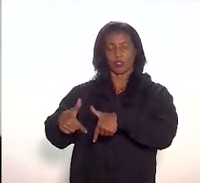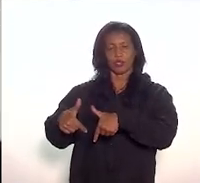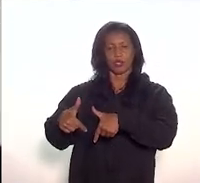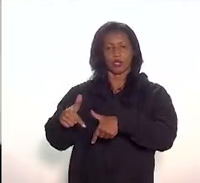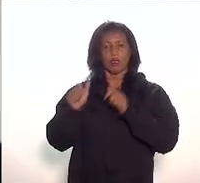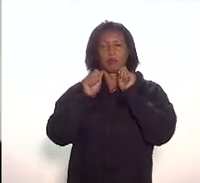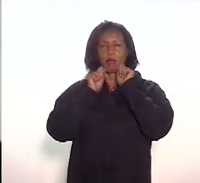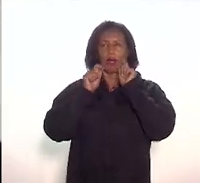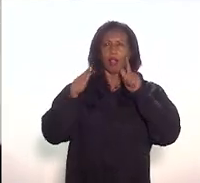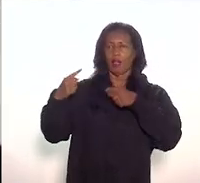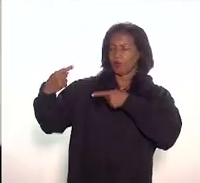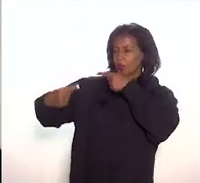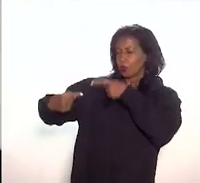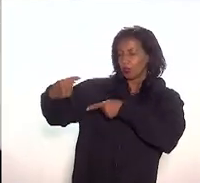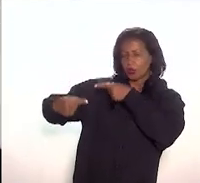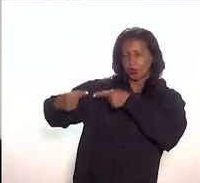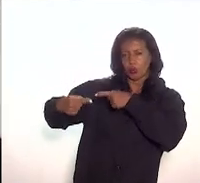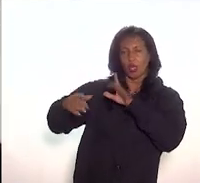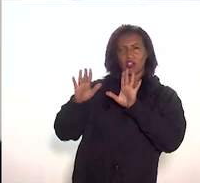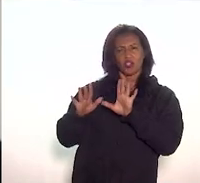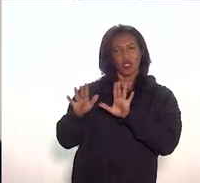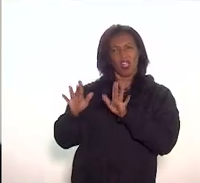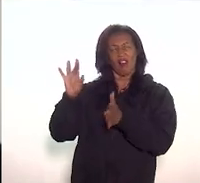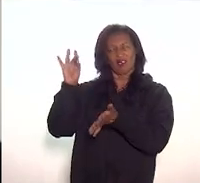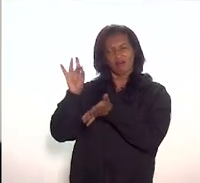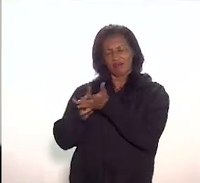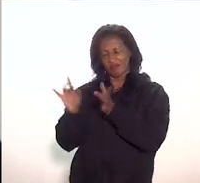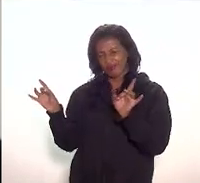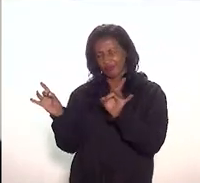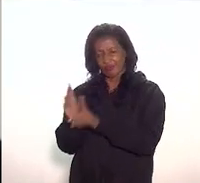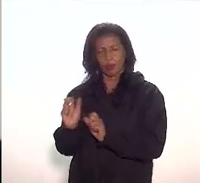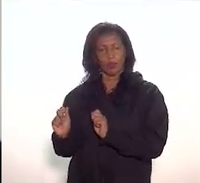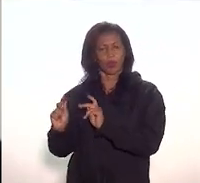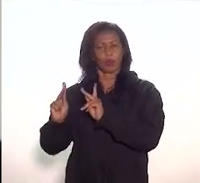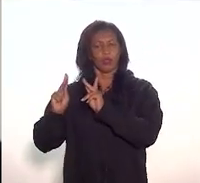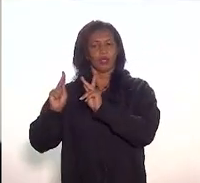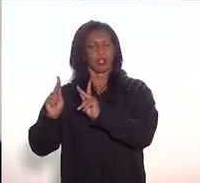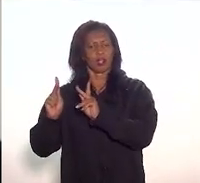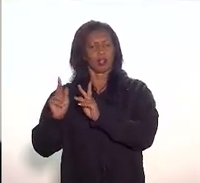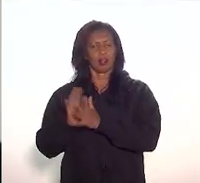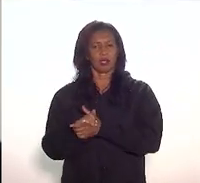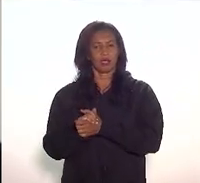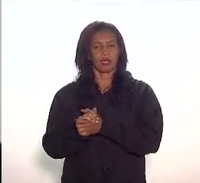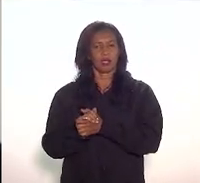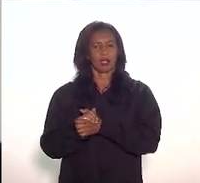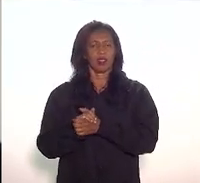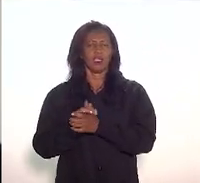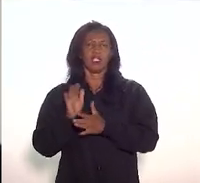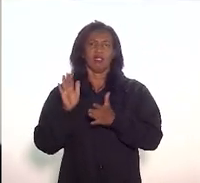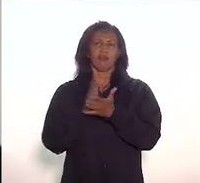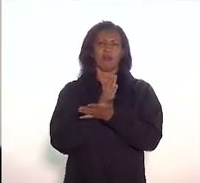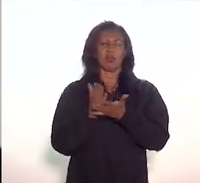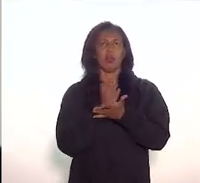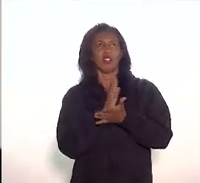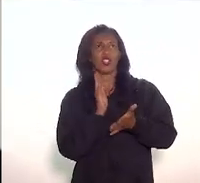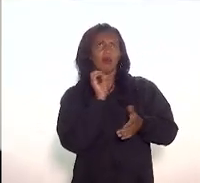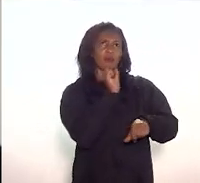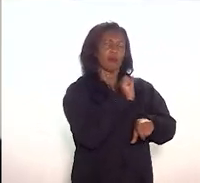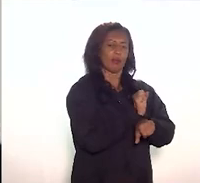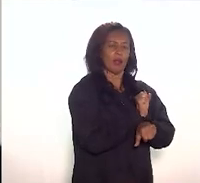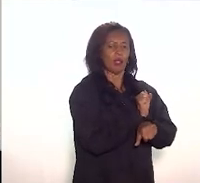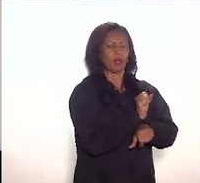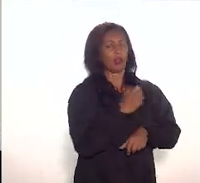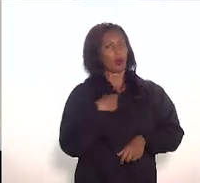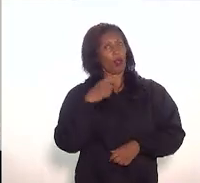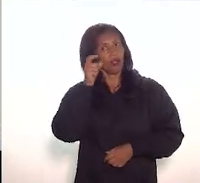LERJ discutiu, que já chancelou, e que elas determinadas podem ter morrido, e aí eu até acho